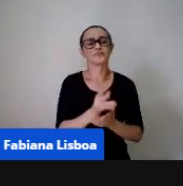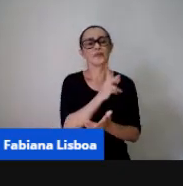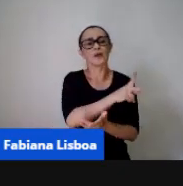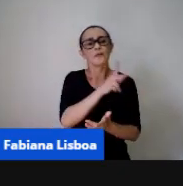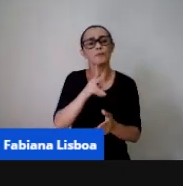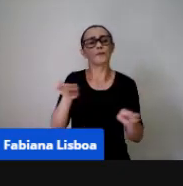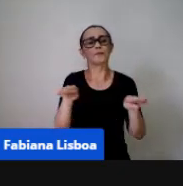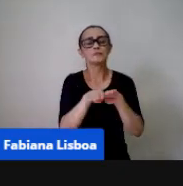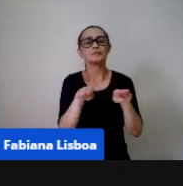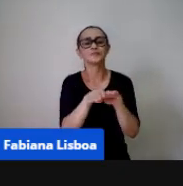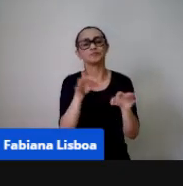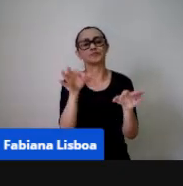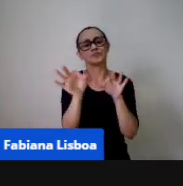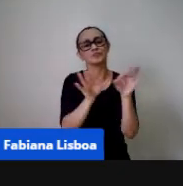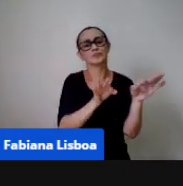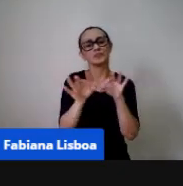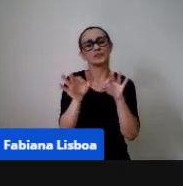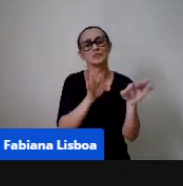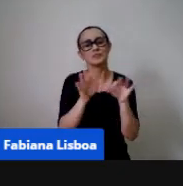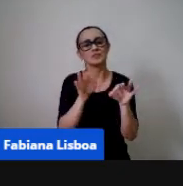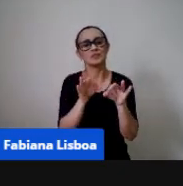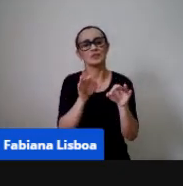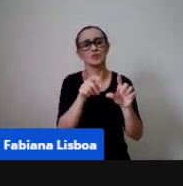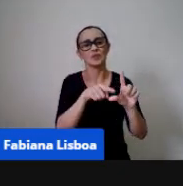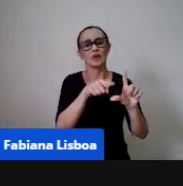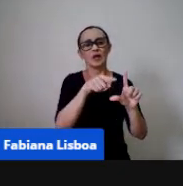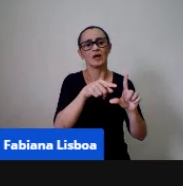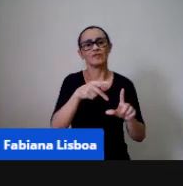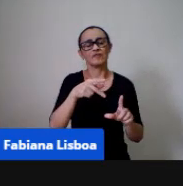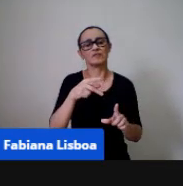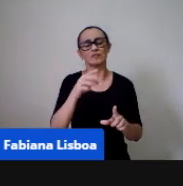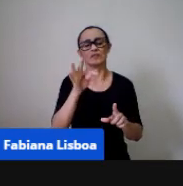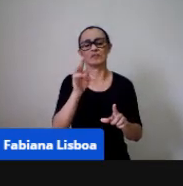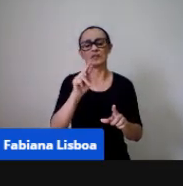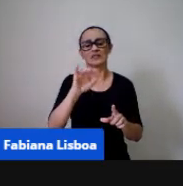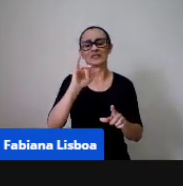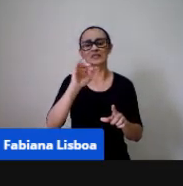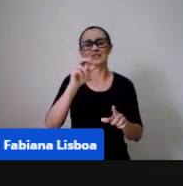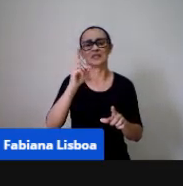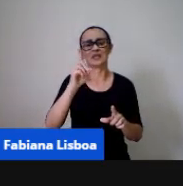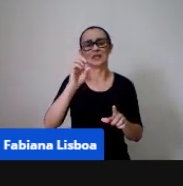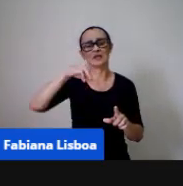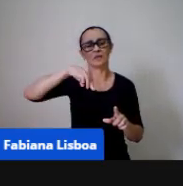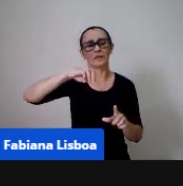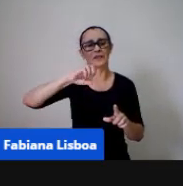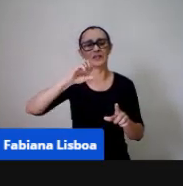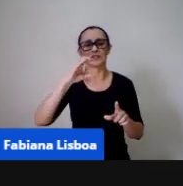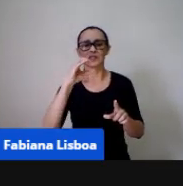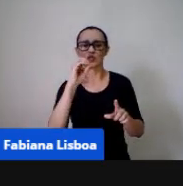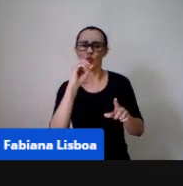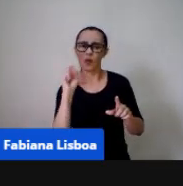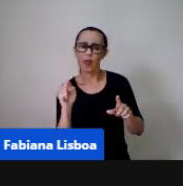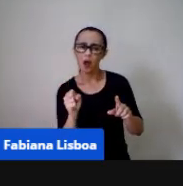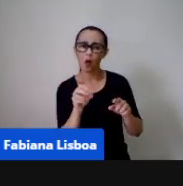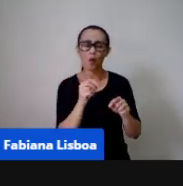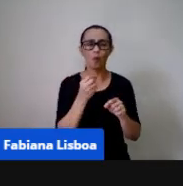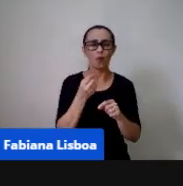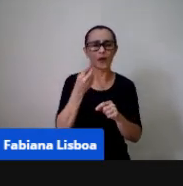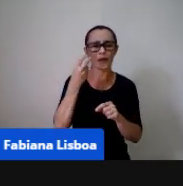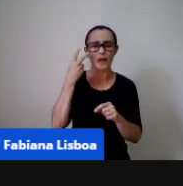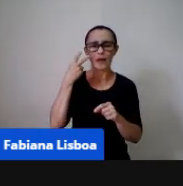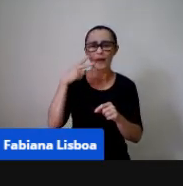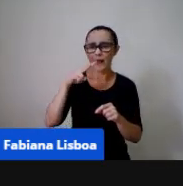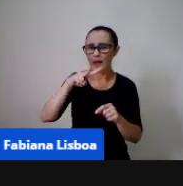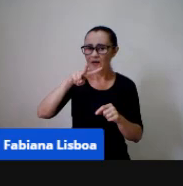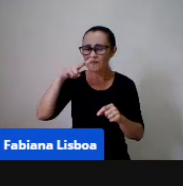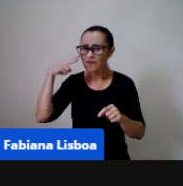construiu um gráfico tridimensional ali atrás a gente pode ver com as caixinhas de fósforo né? então a criança conseguiu visualizar